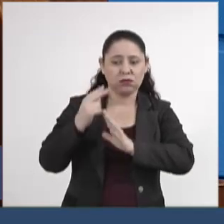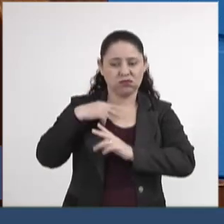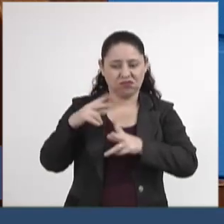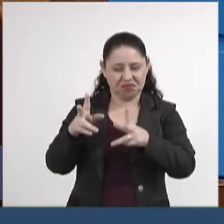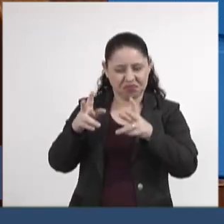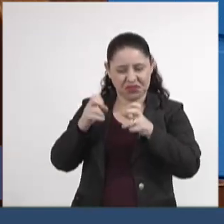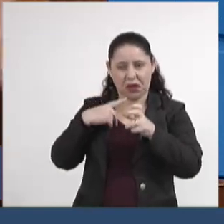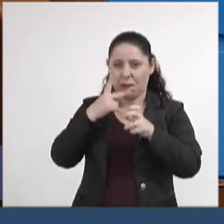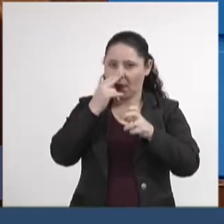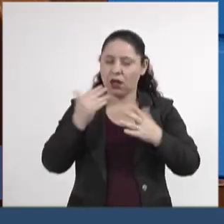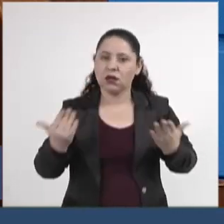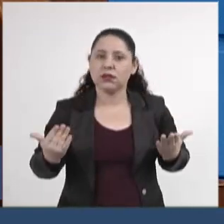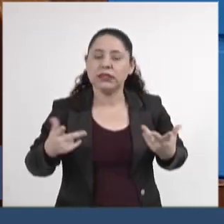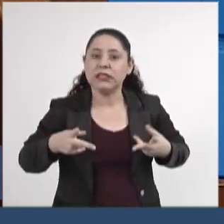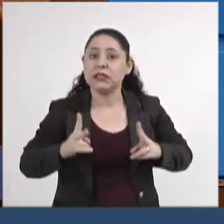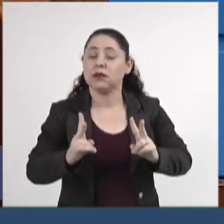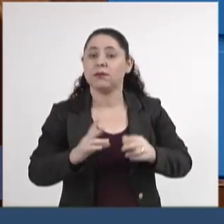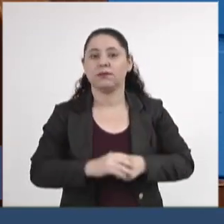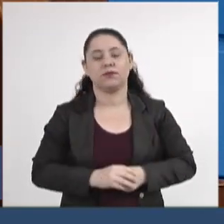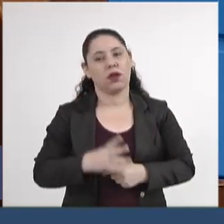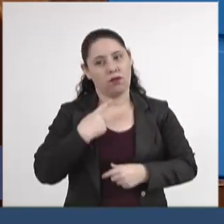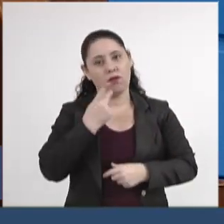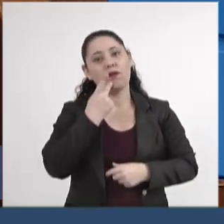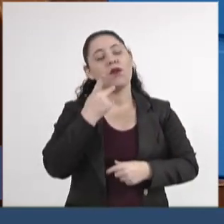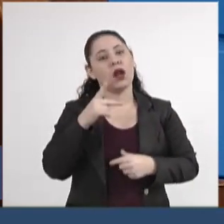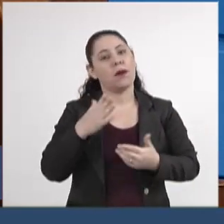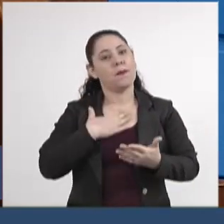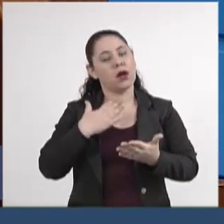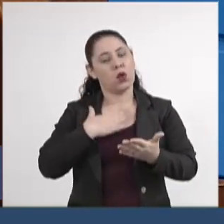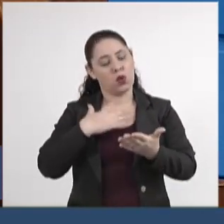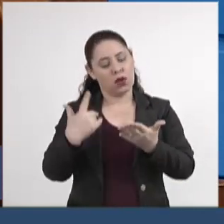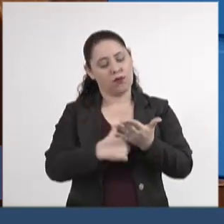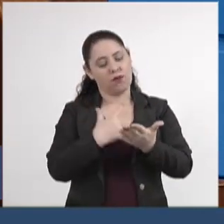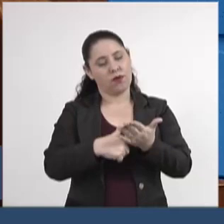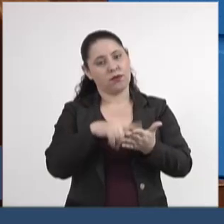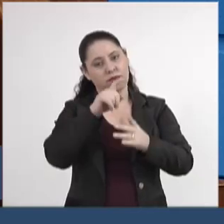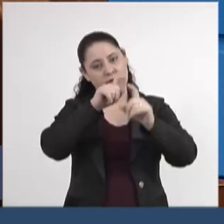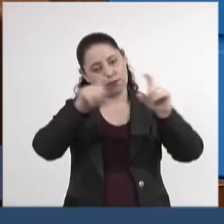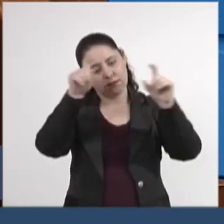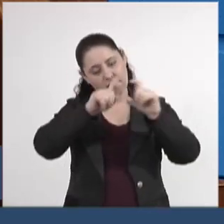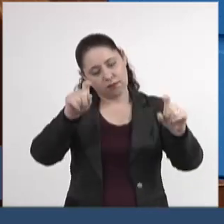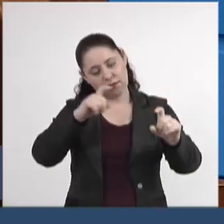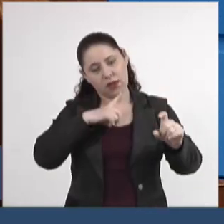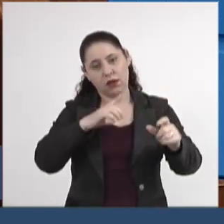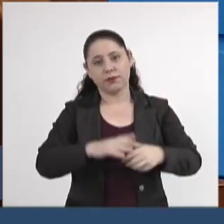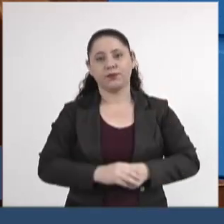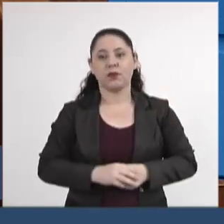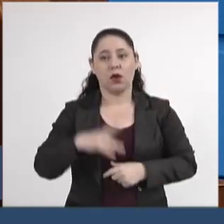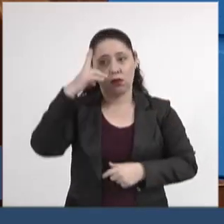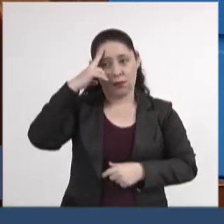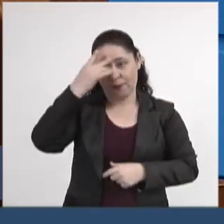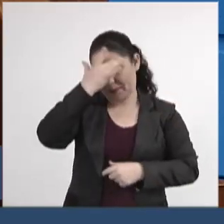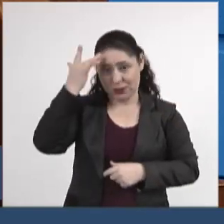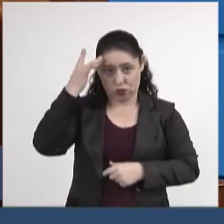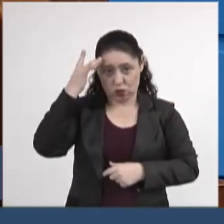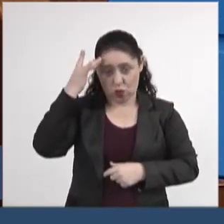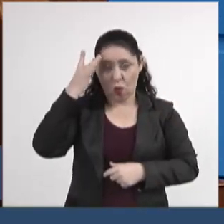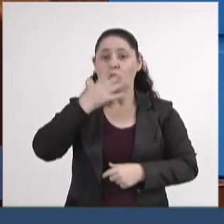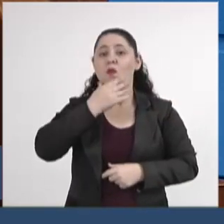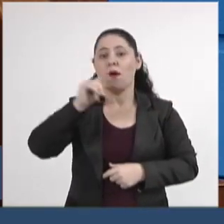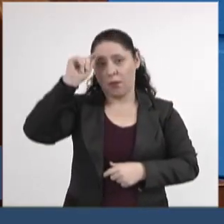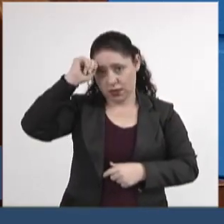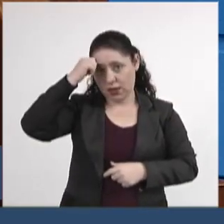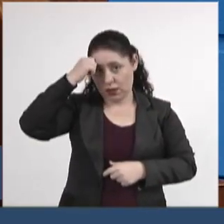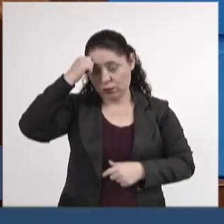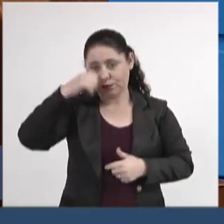Eu li uma reportagem, inclusive, vou falar no meu livro, que estou publicando sobre isso, de um negro que entrou